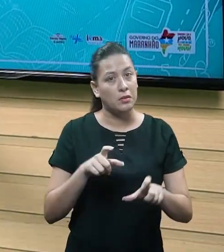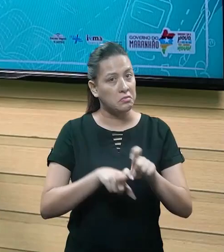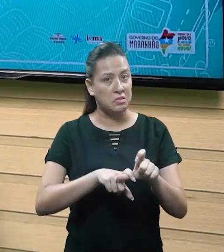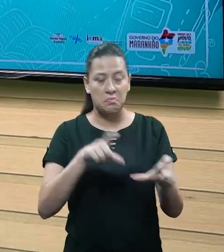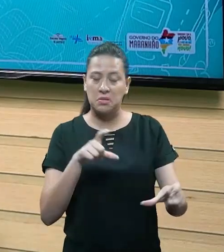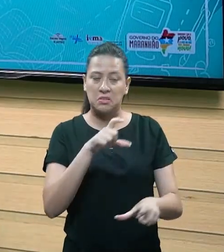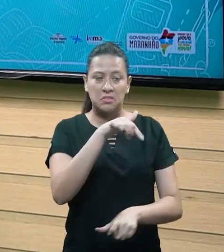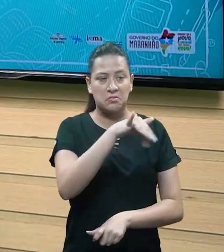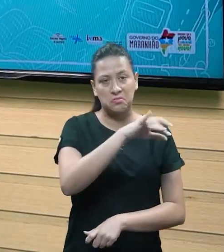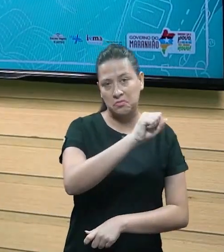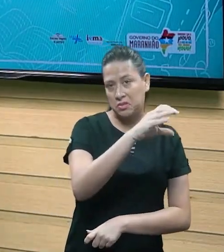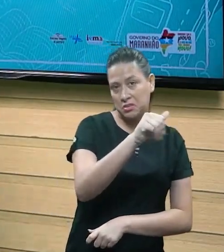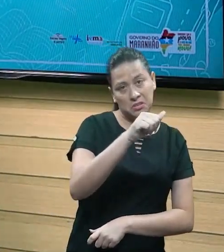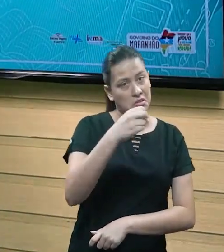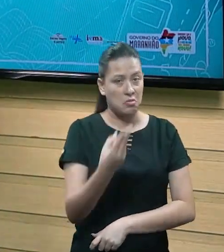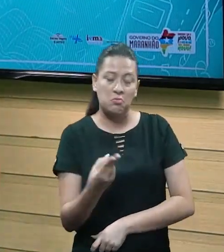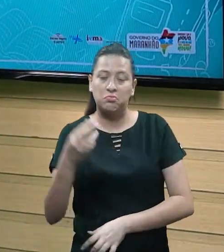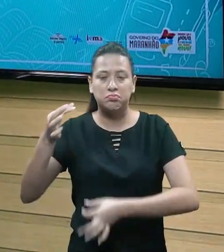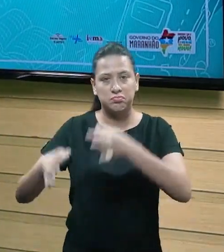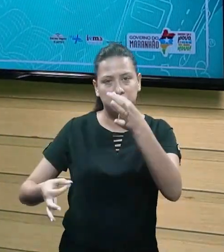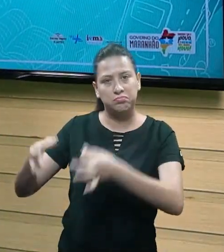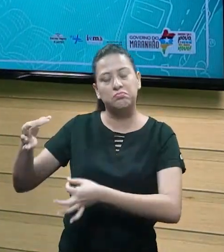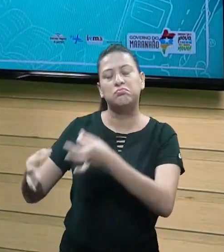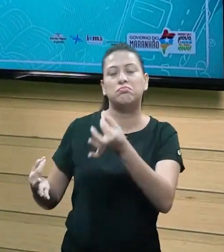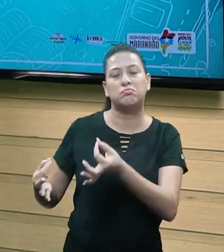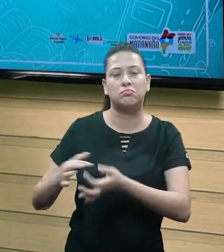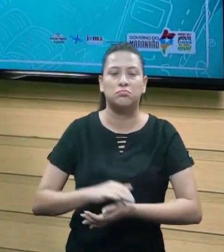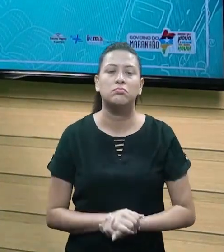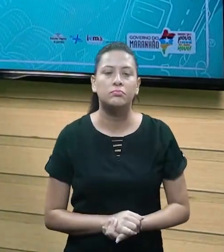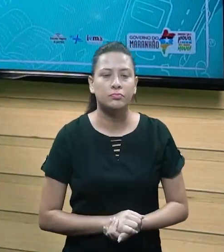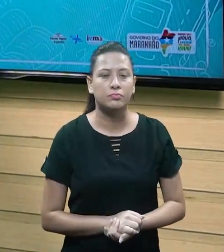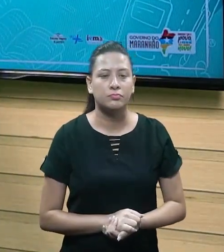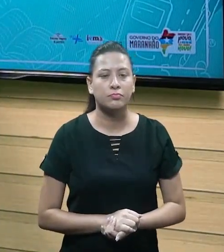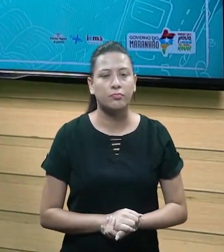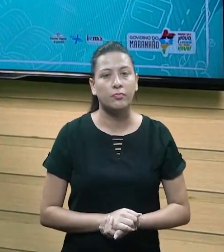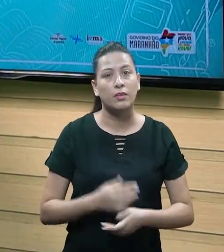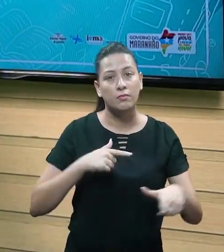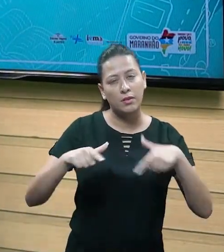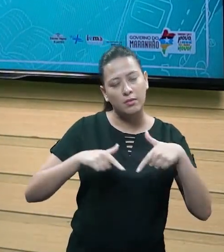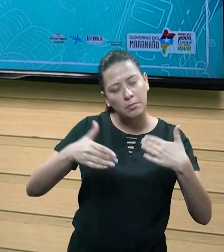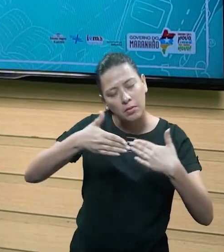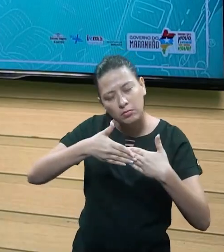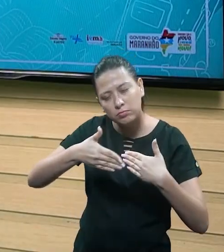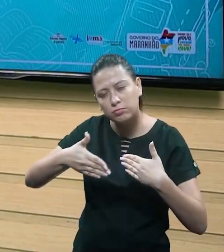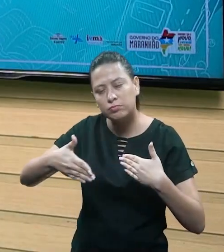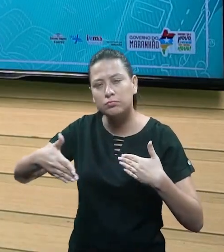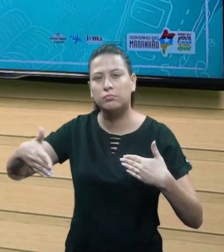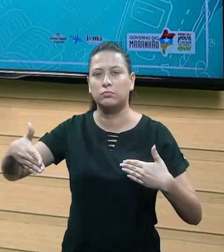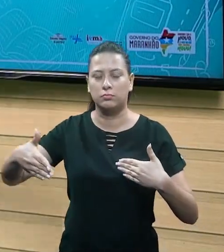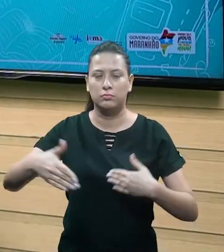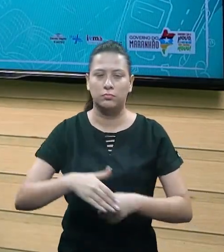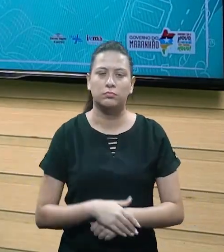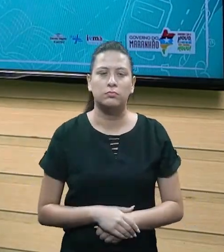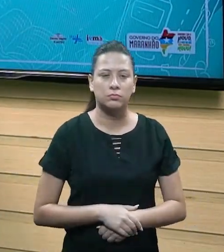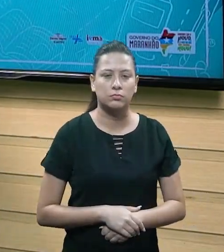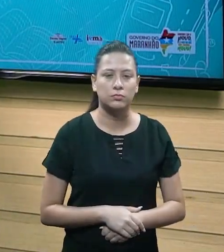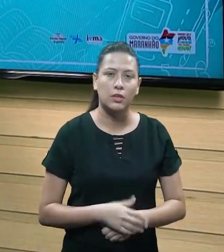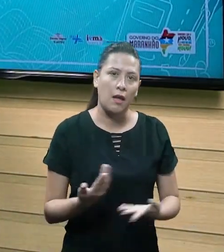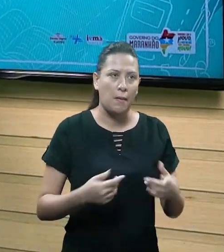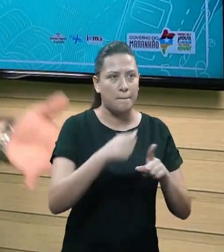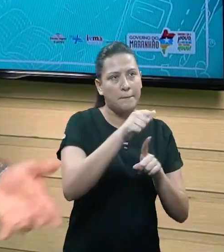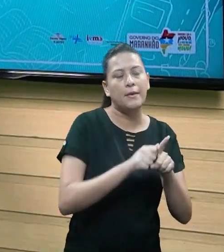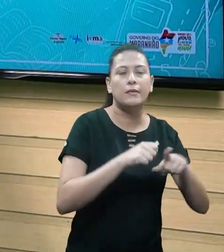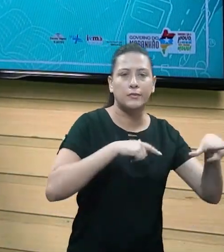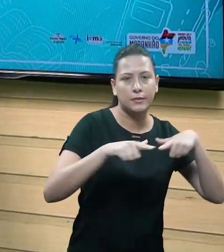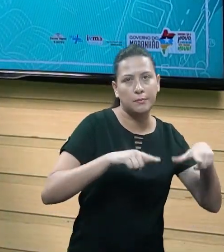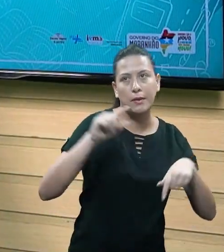ou é jurídica e ela é trabalhada a longo prazo. Não quer dizer que eu vou trabalhar essa parte de gestão do meu patrimônio durante esse mês